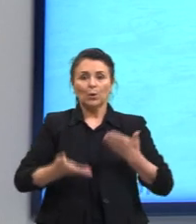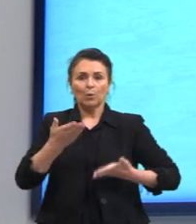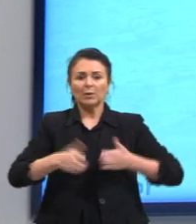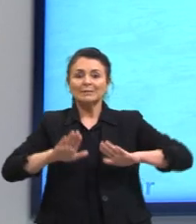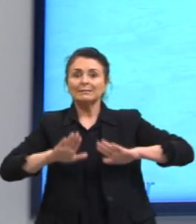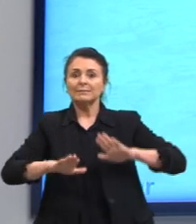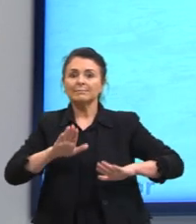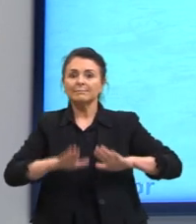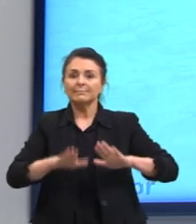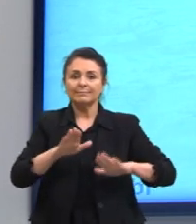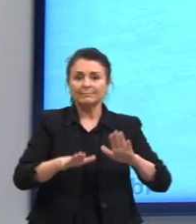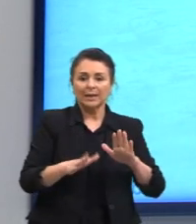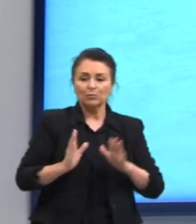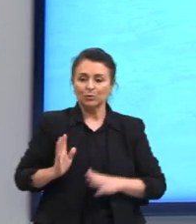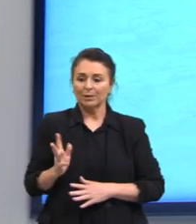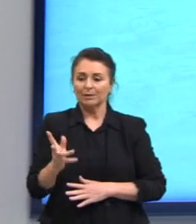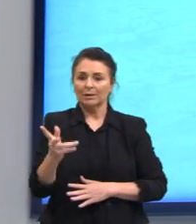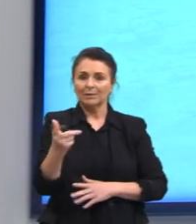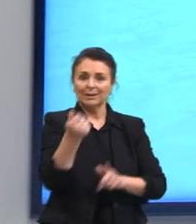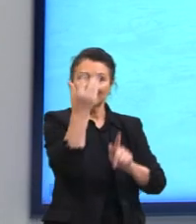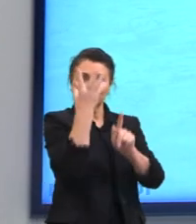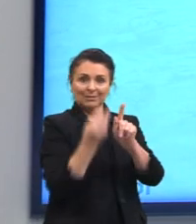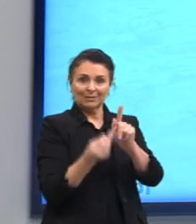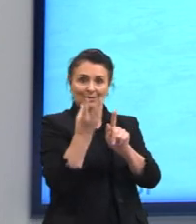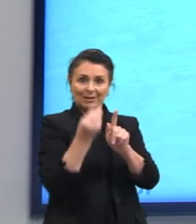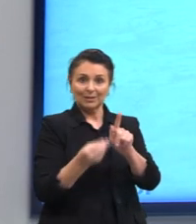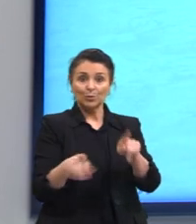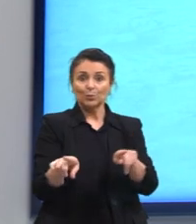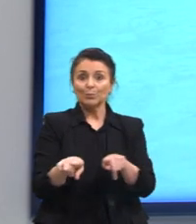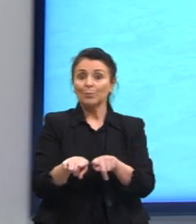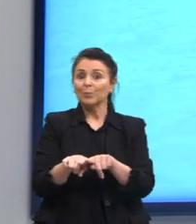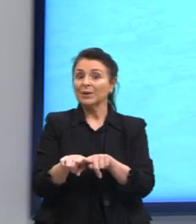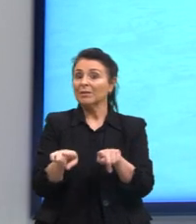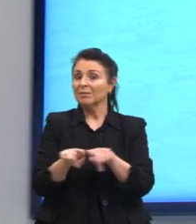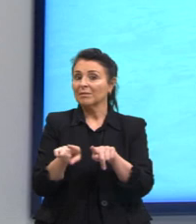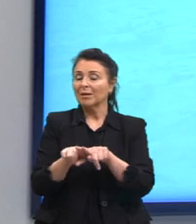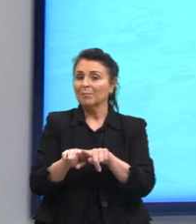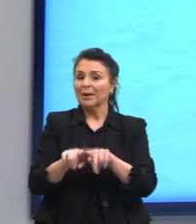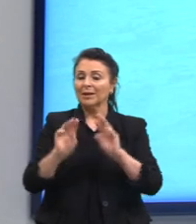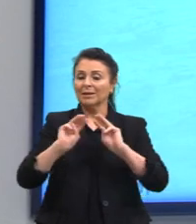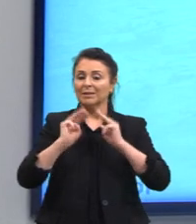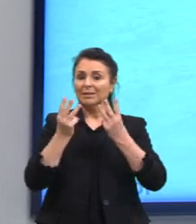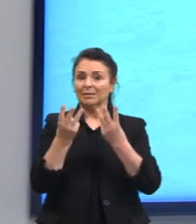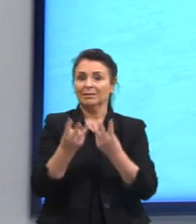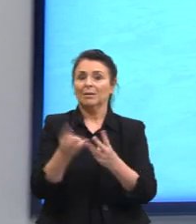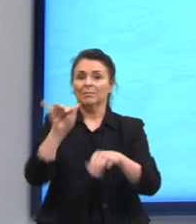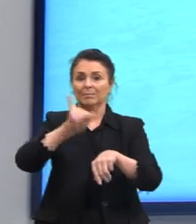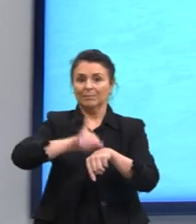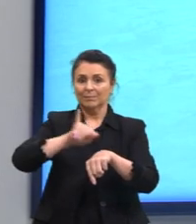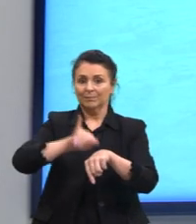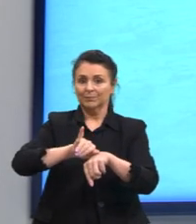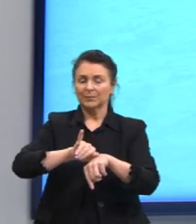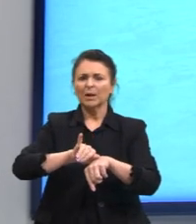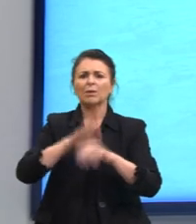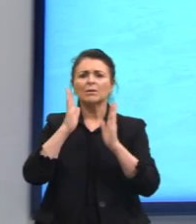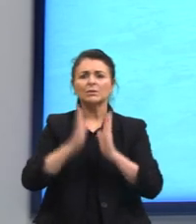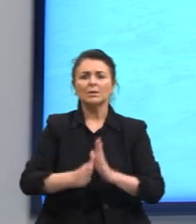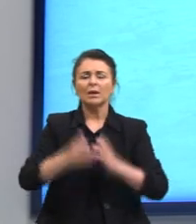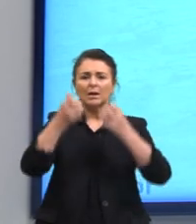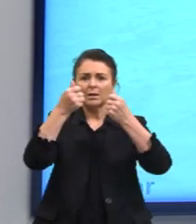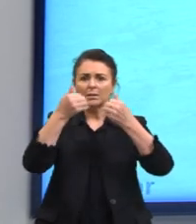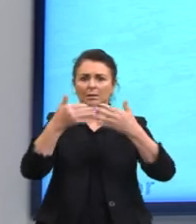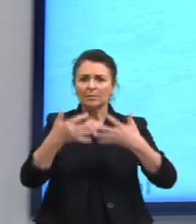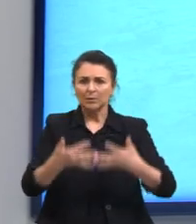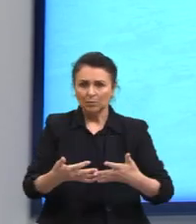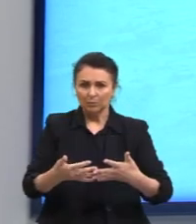depende tanto da aceleração da gravidade quanto da massa do objeto. Então, a gente já falou, né, da aceleração da